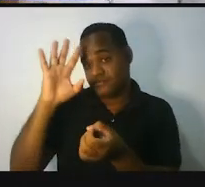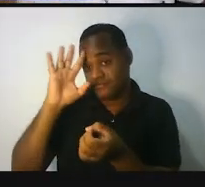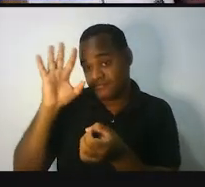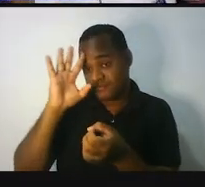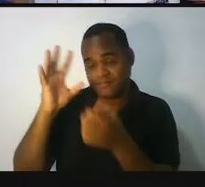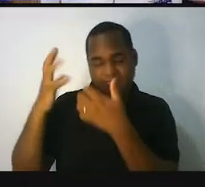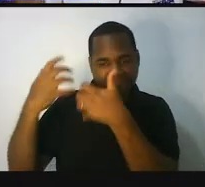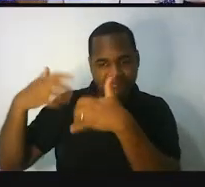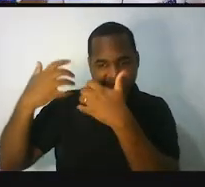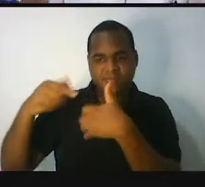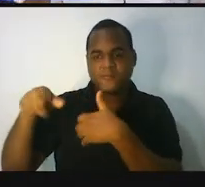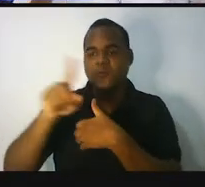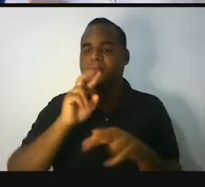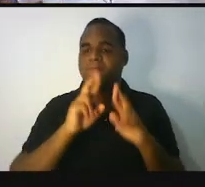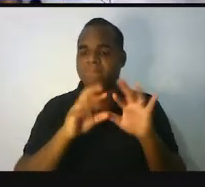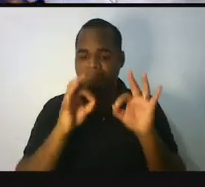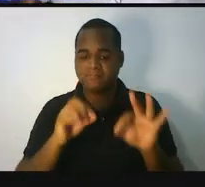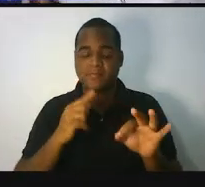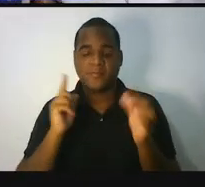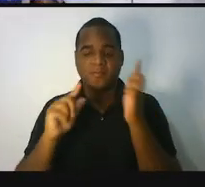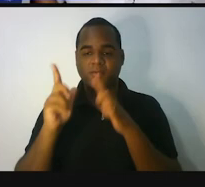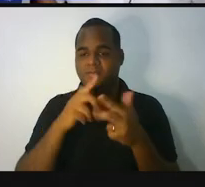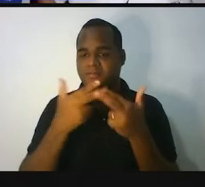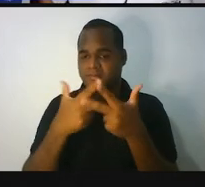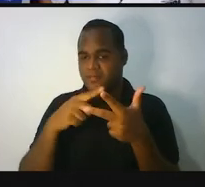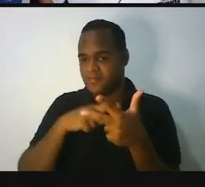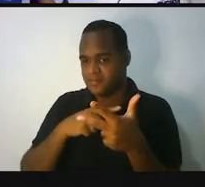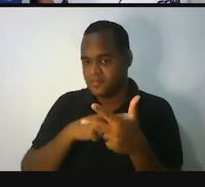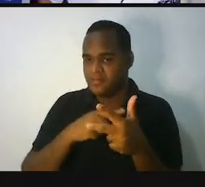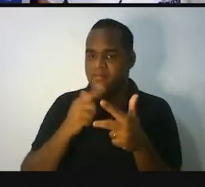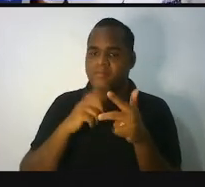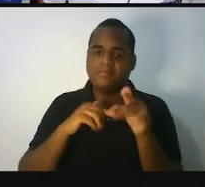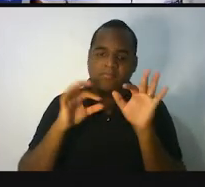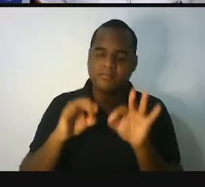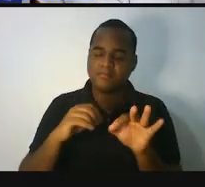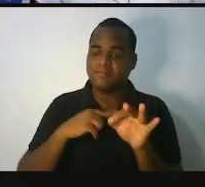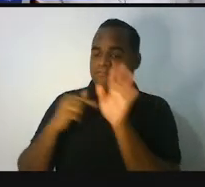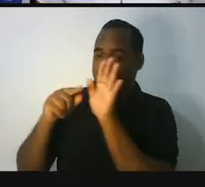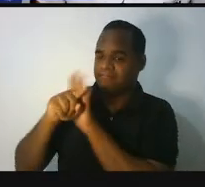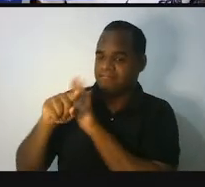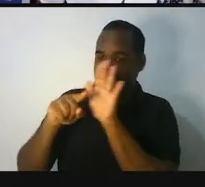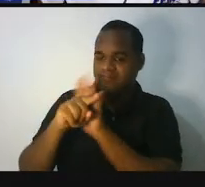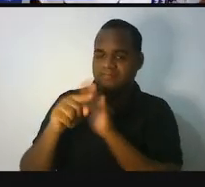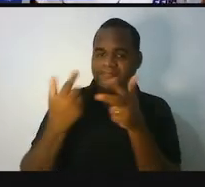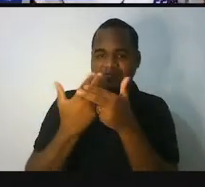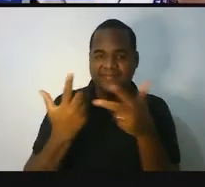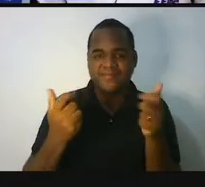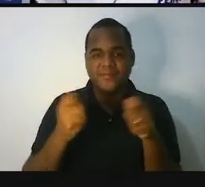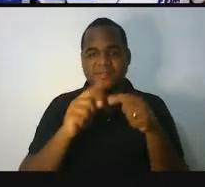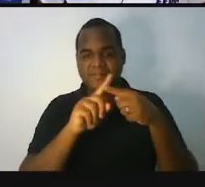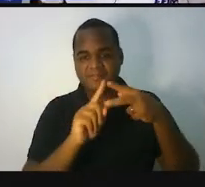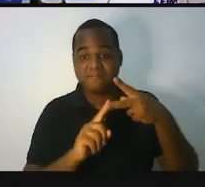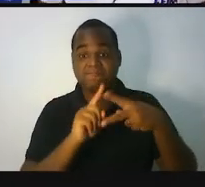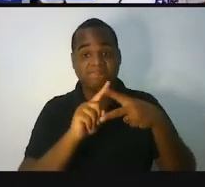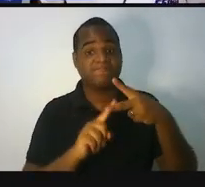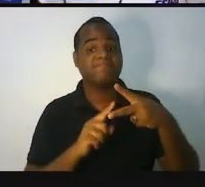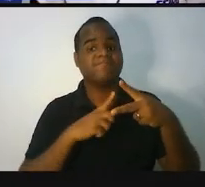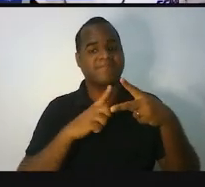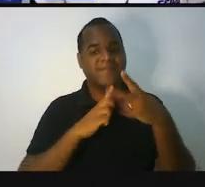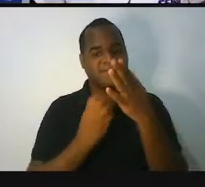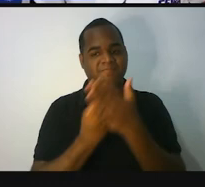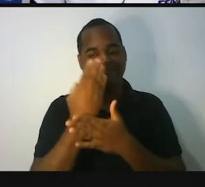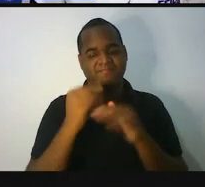raciocínio para que você consiga responder aquelas perguntas, aquelas duas perguntas que